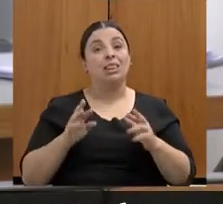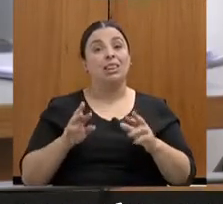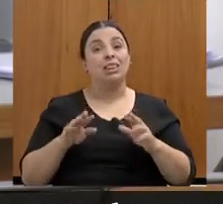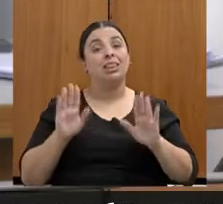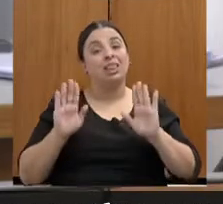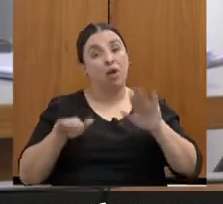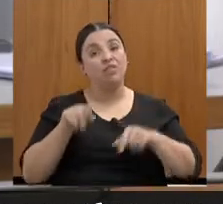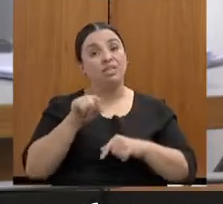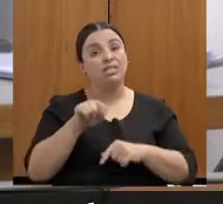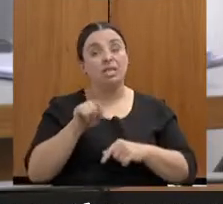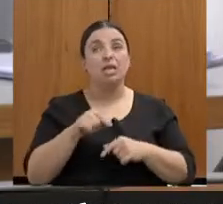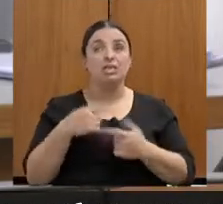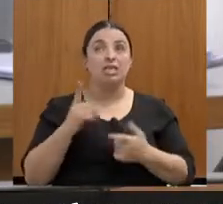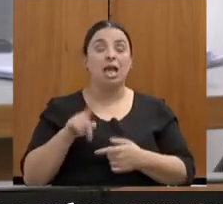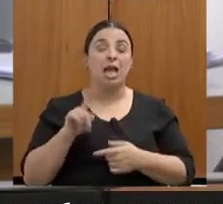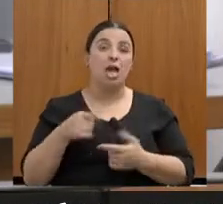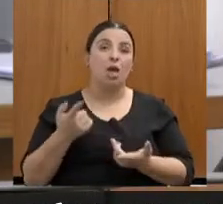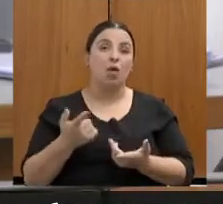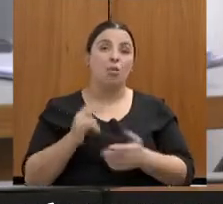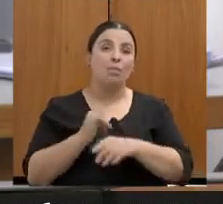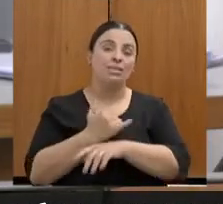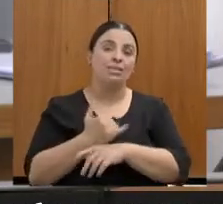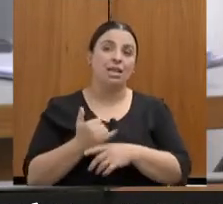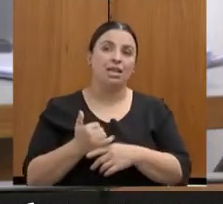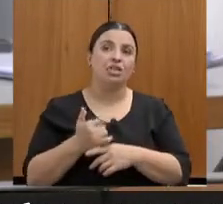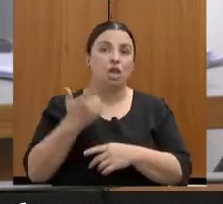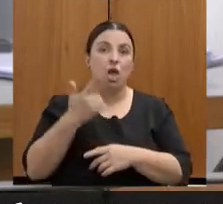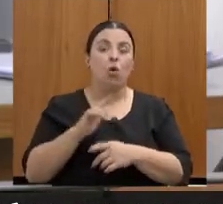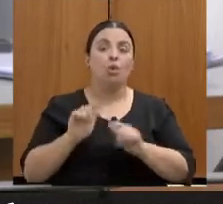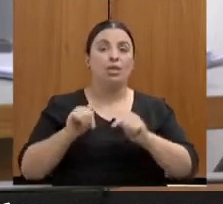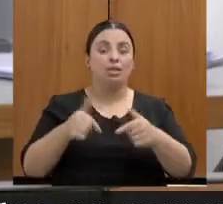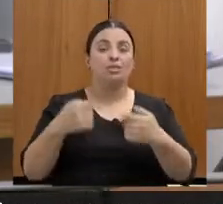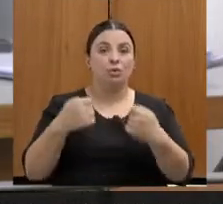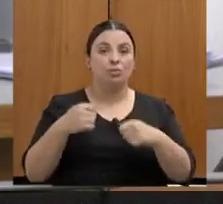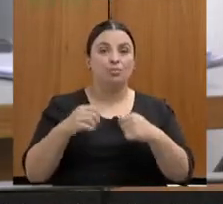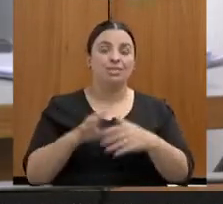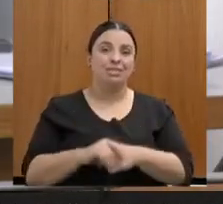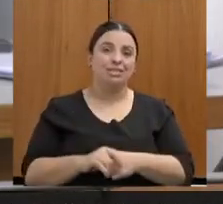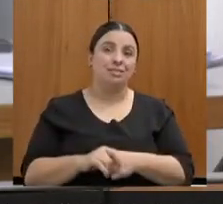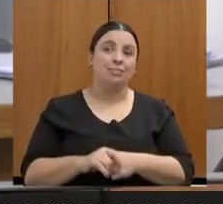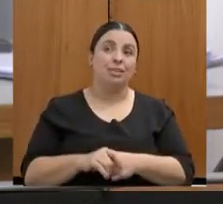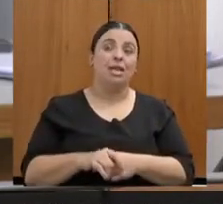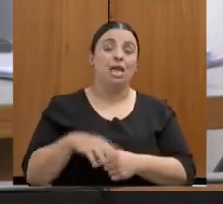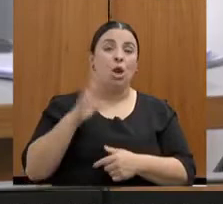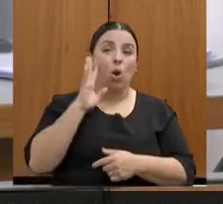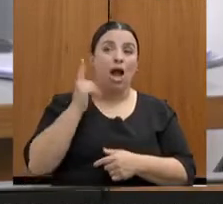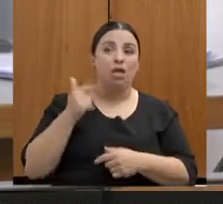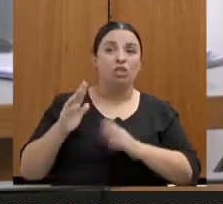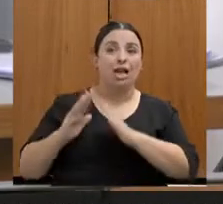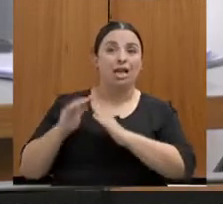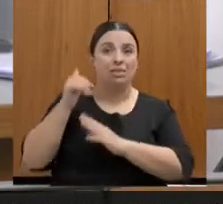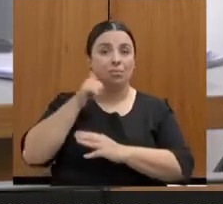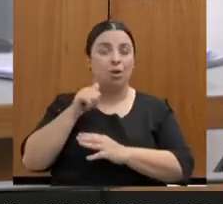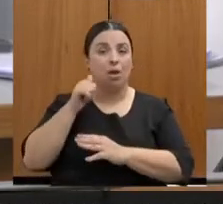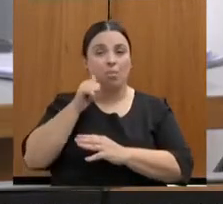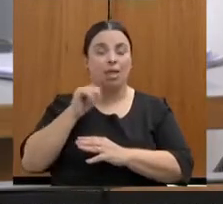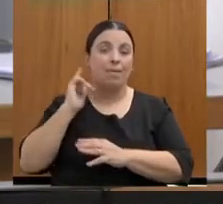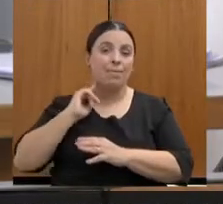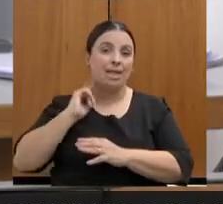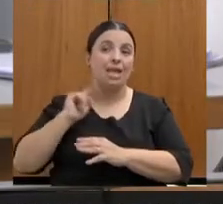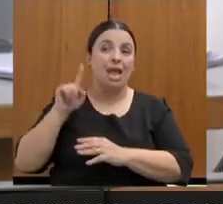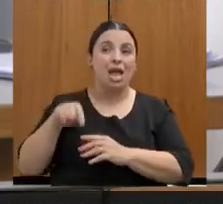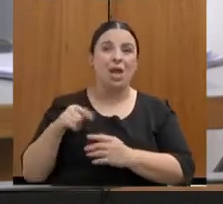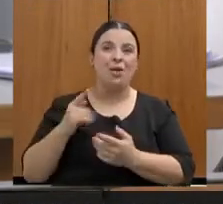treinamento, vamos dizer assim, um piloto aqui na Casa da Mulher Mineira, como eu disse antes, na tentativa de levar isso depois